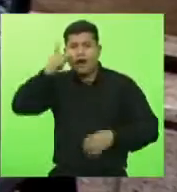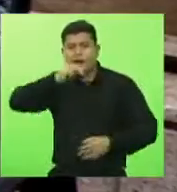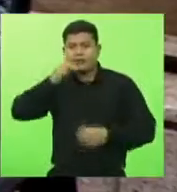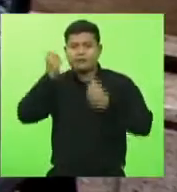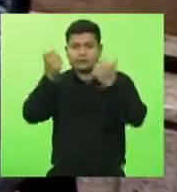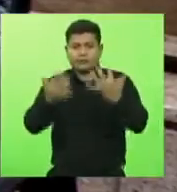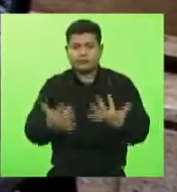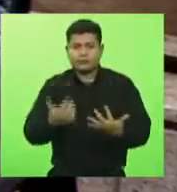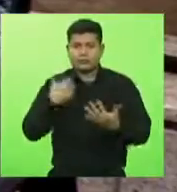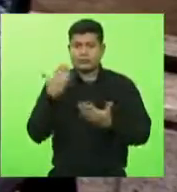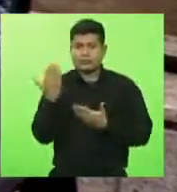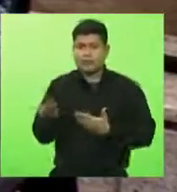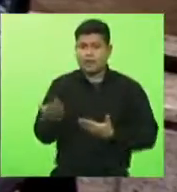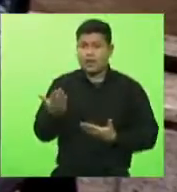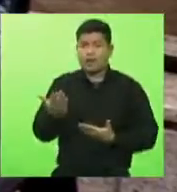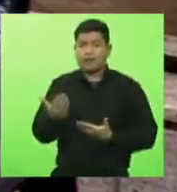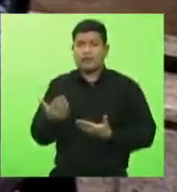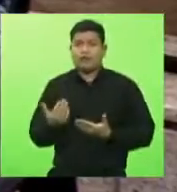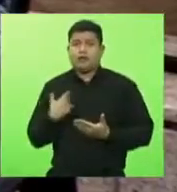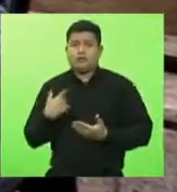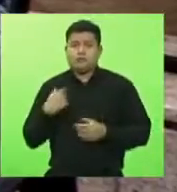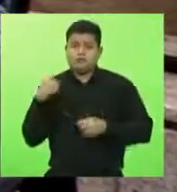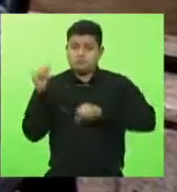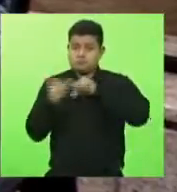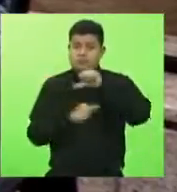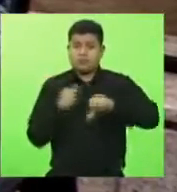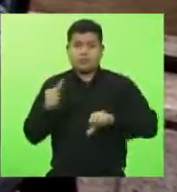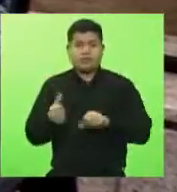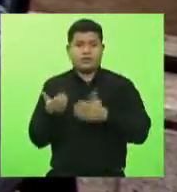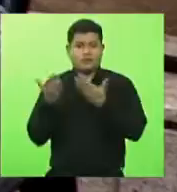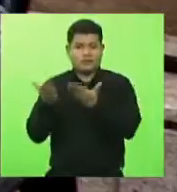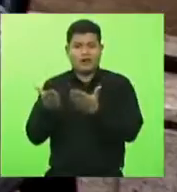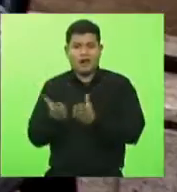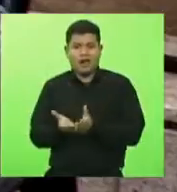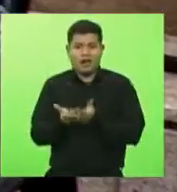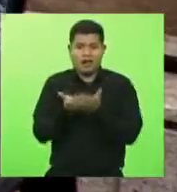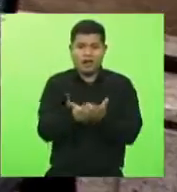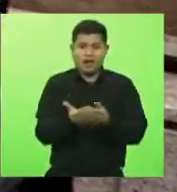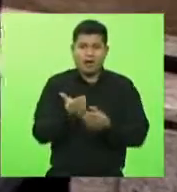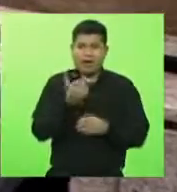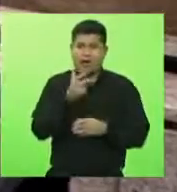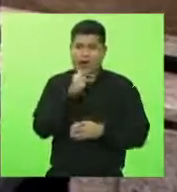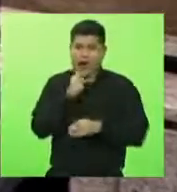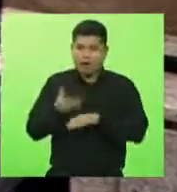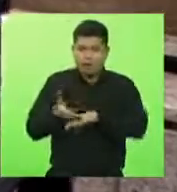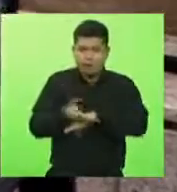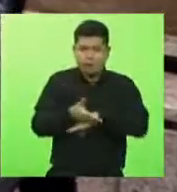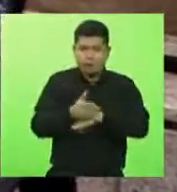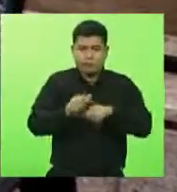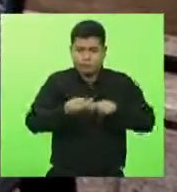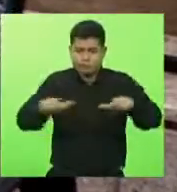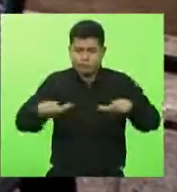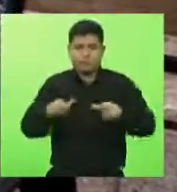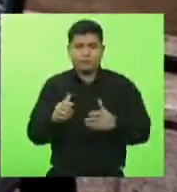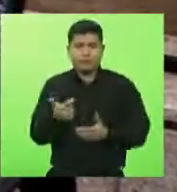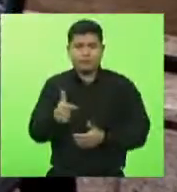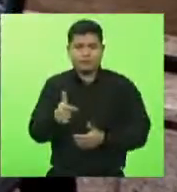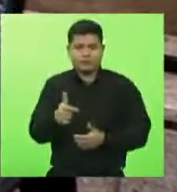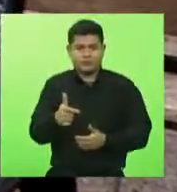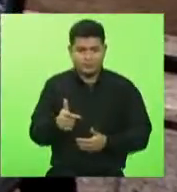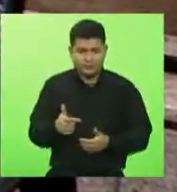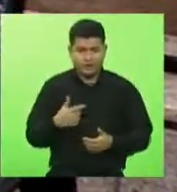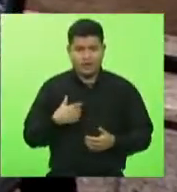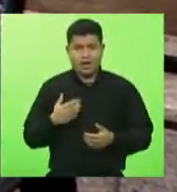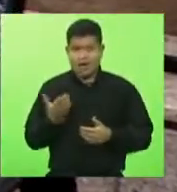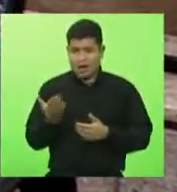possibilidade, essa transformação do porto seco em Dionísio é uma mudança de paradigma para a nossa região. Nós